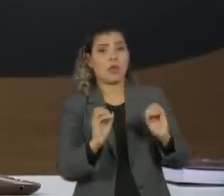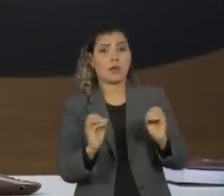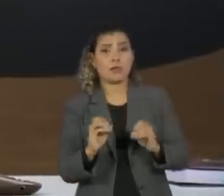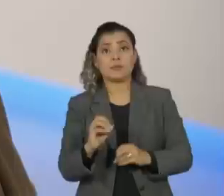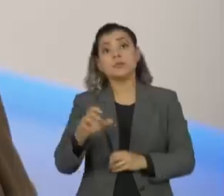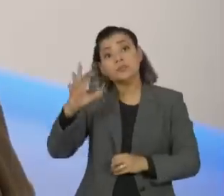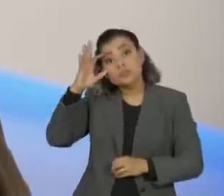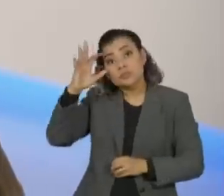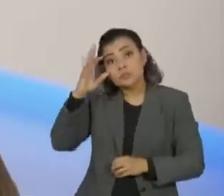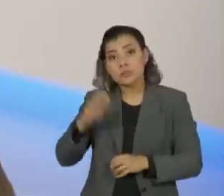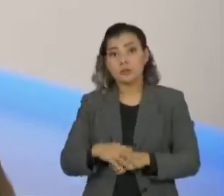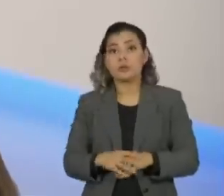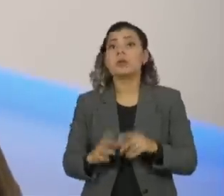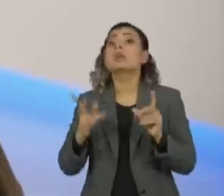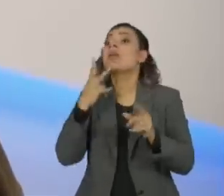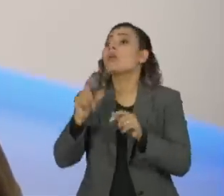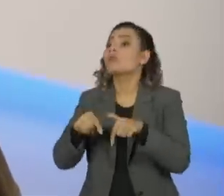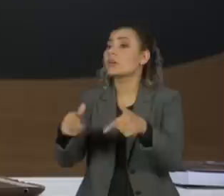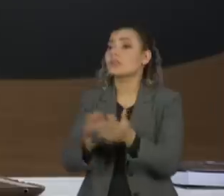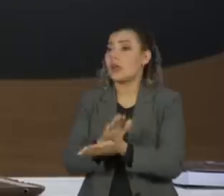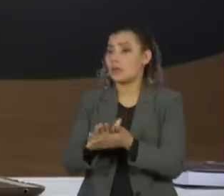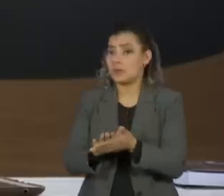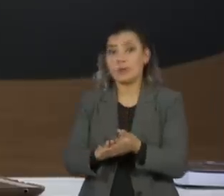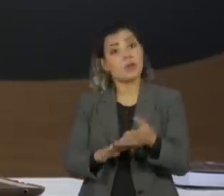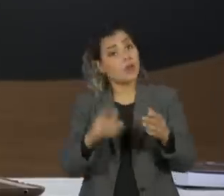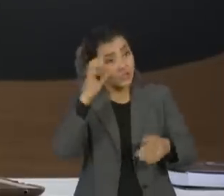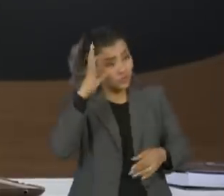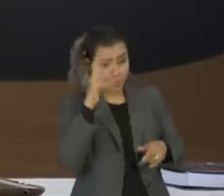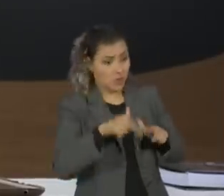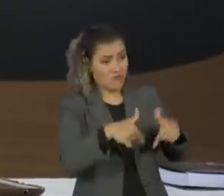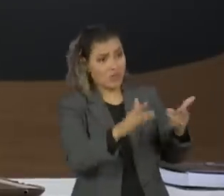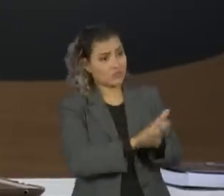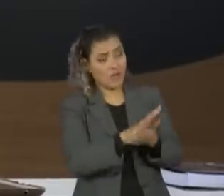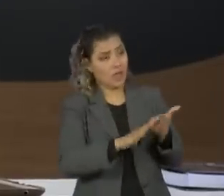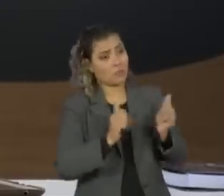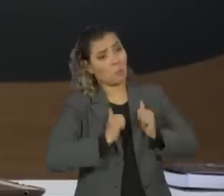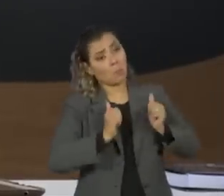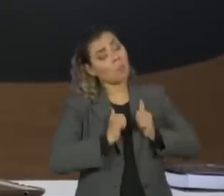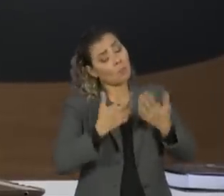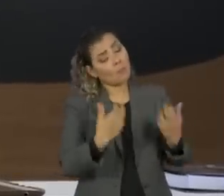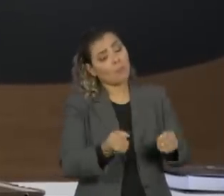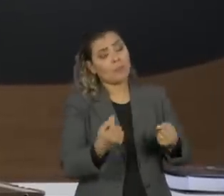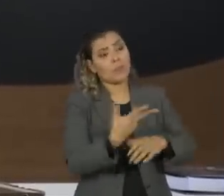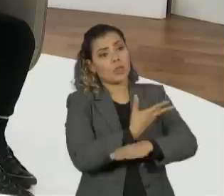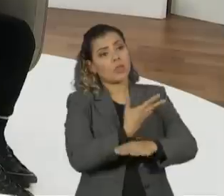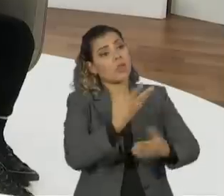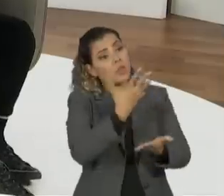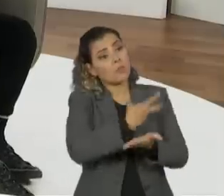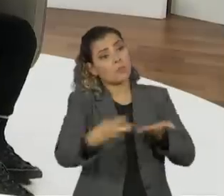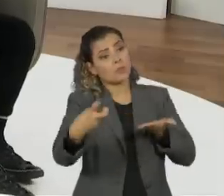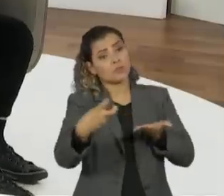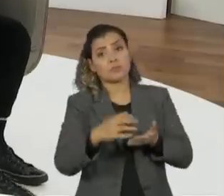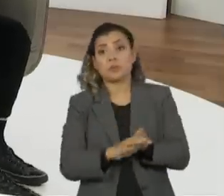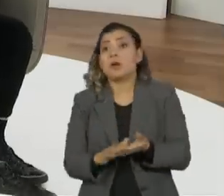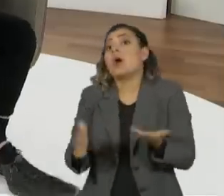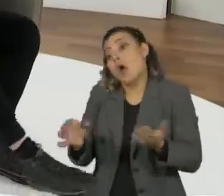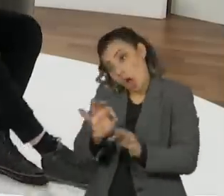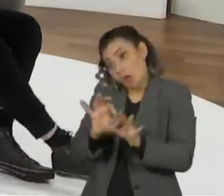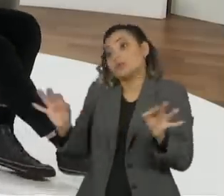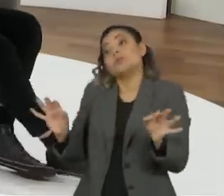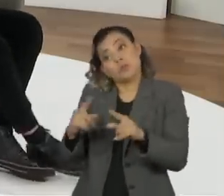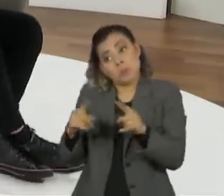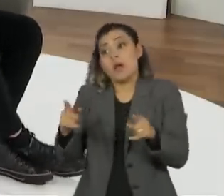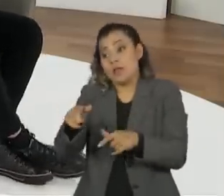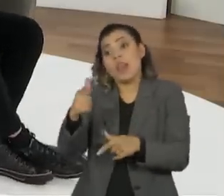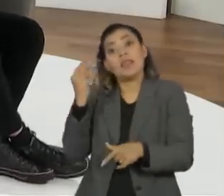Dilma Rousseff. Quem que não fez nada? Ela não fez nada para impedir o impeachment, ela aceitou. Ótimo, pelo menos isso, né, pelo menos